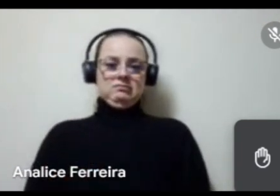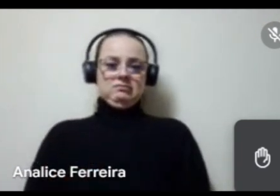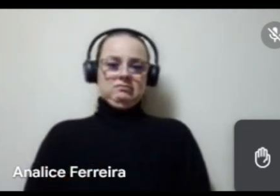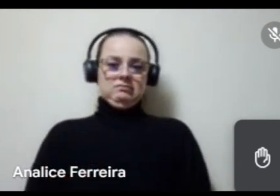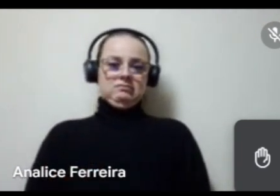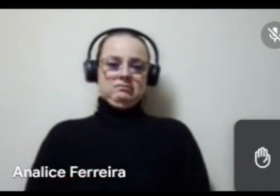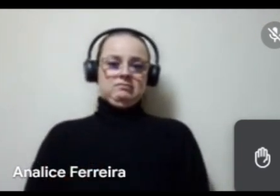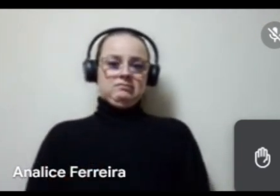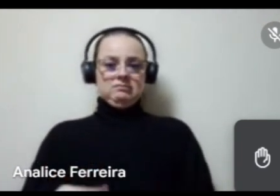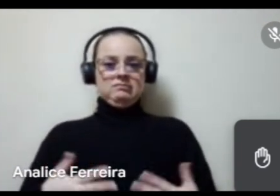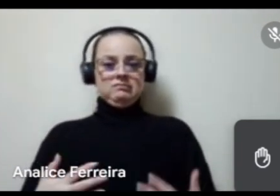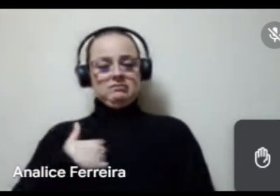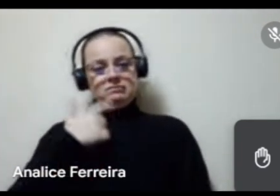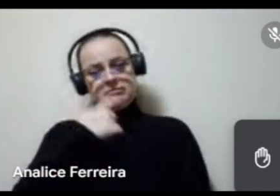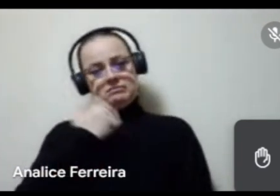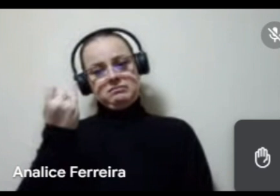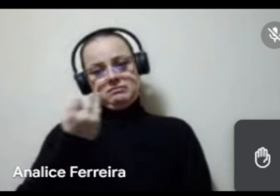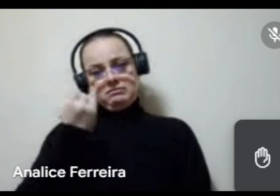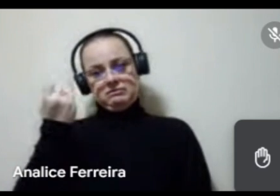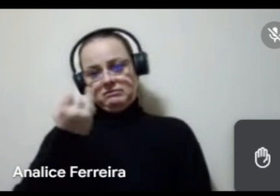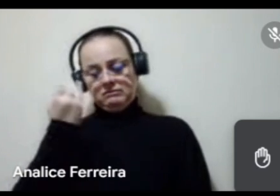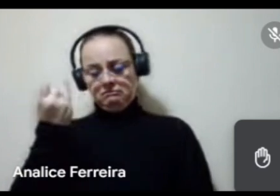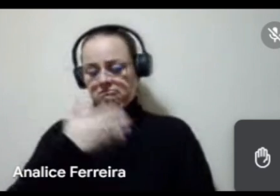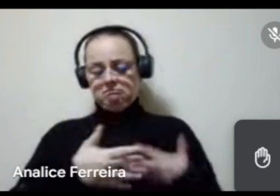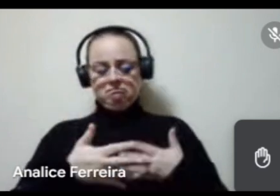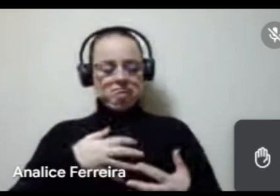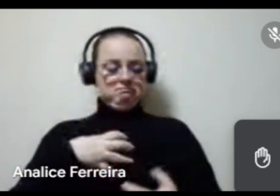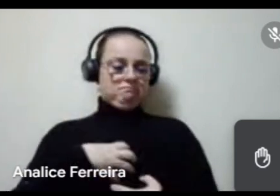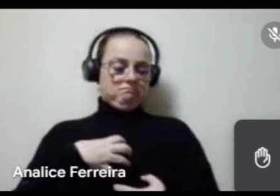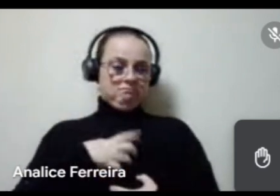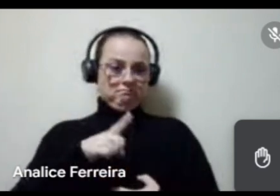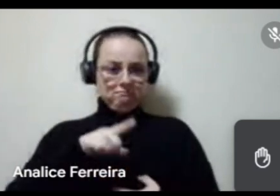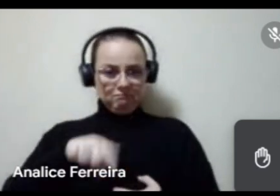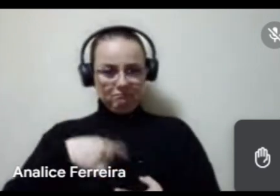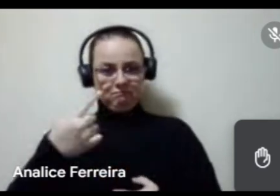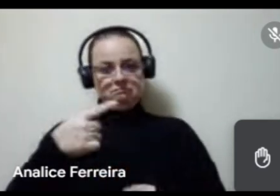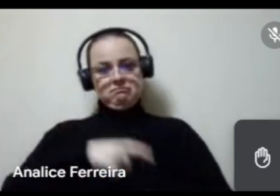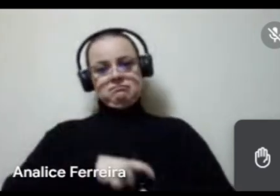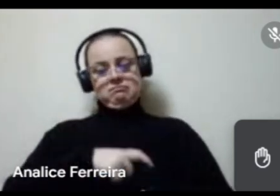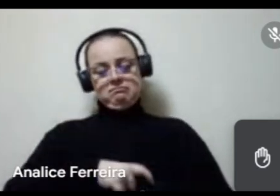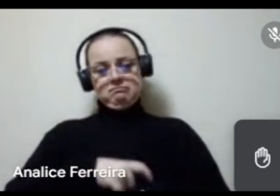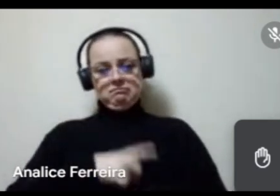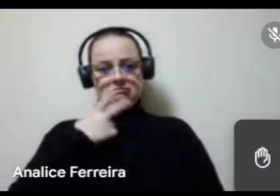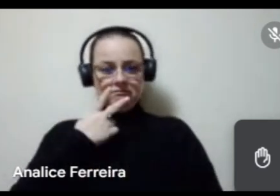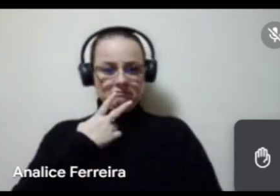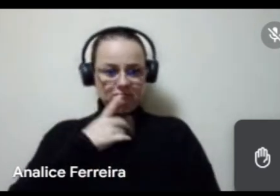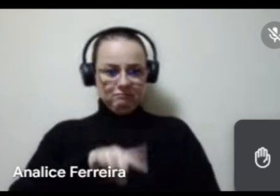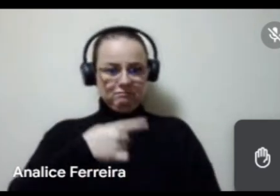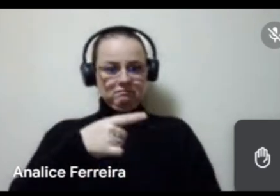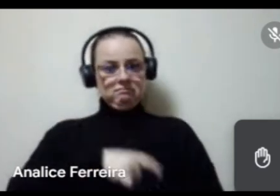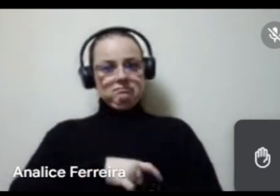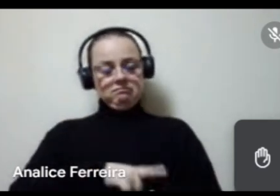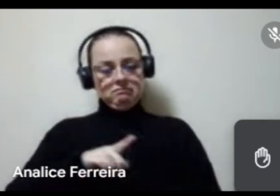Não, eu acho importante de qualquer forma haver um outro momento, né, e falaram que vai existir para a gente